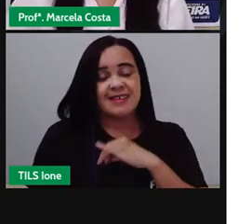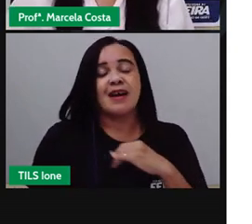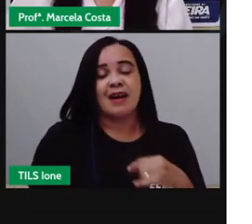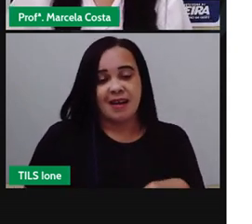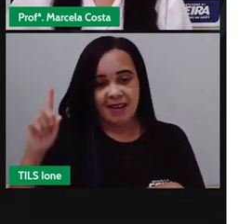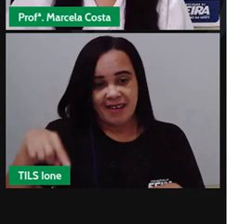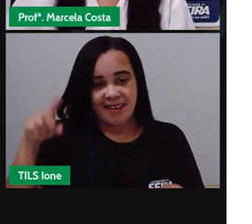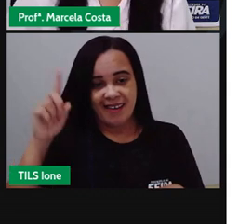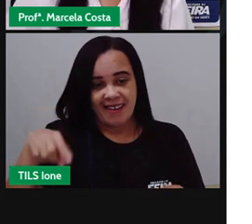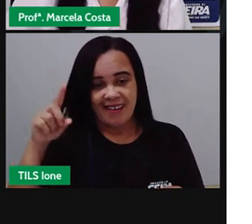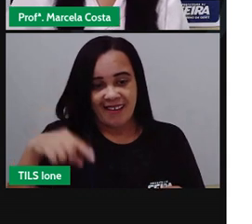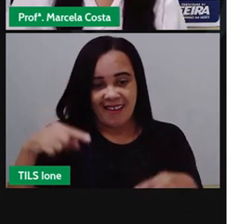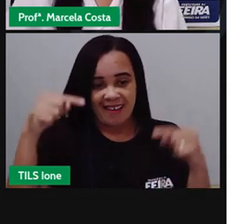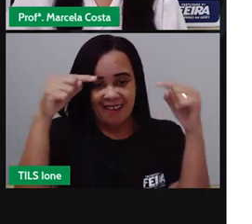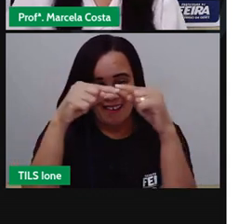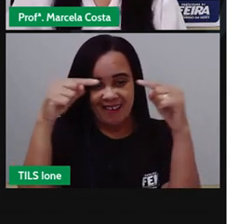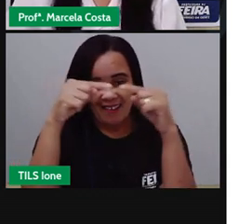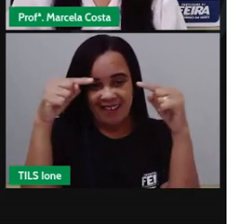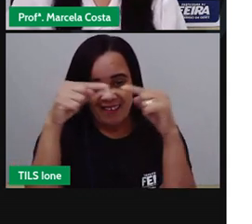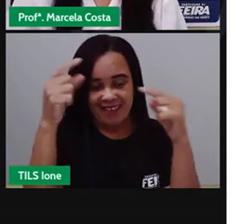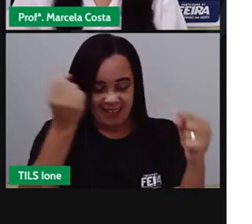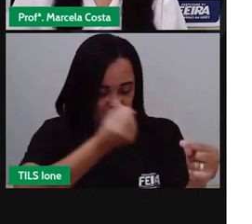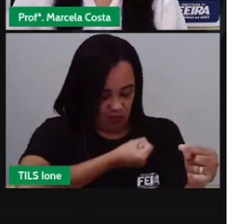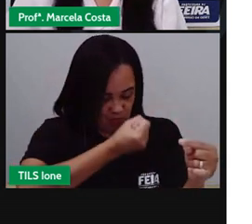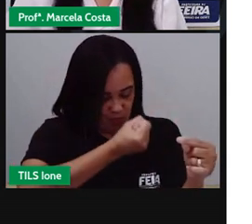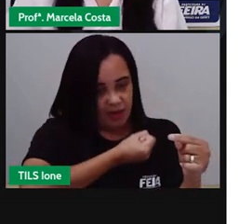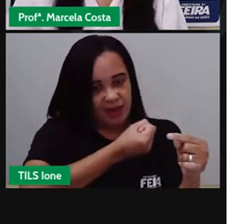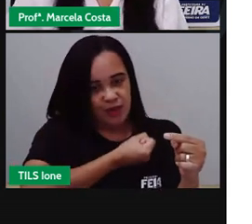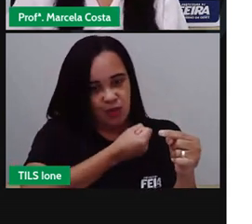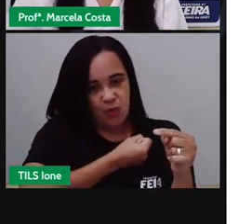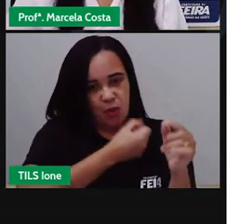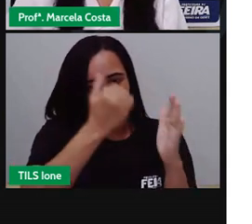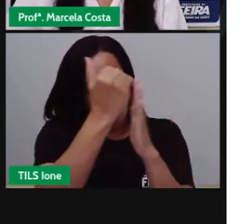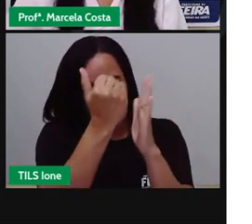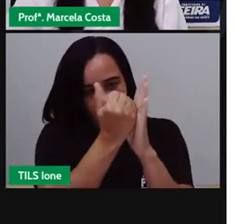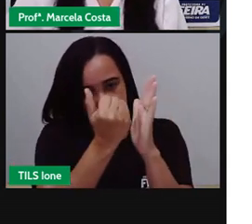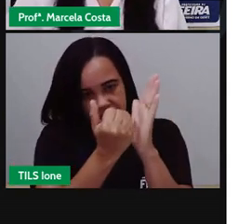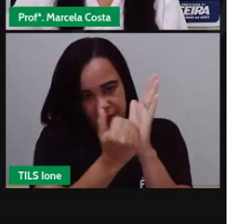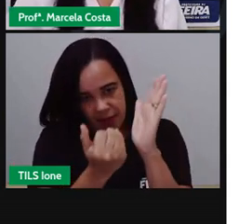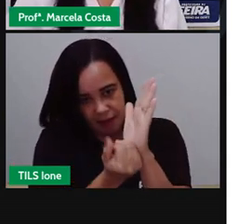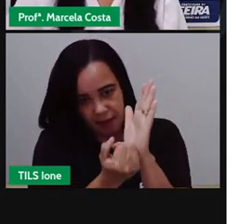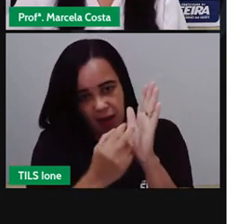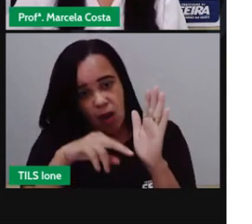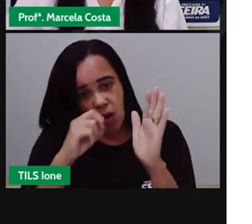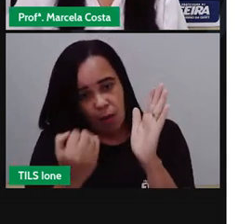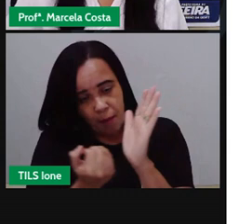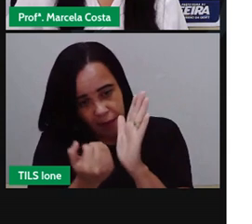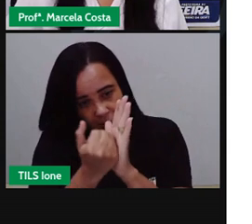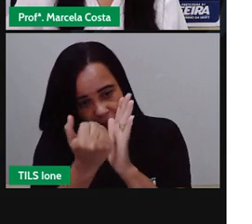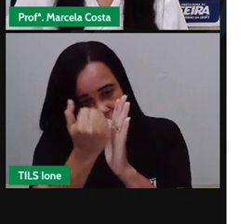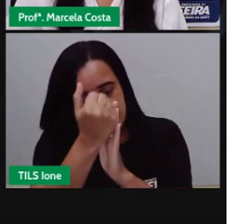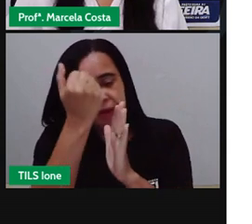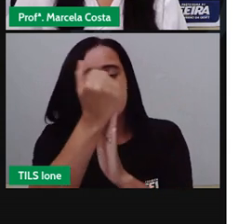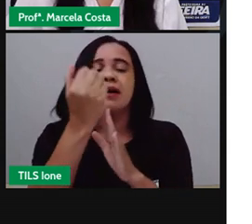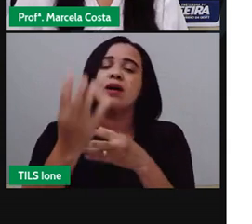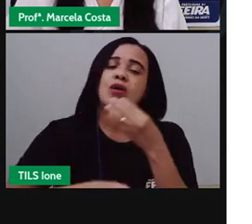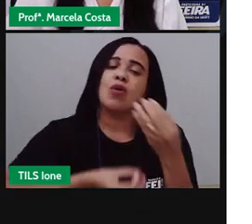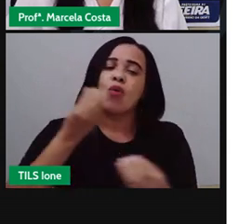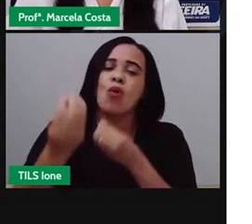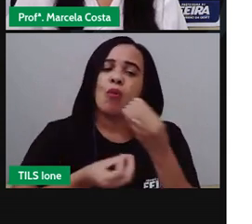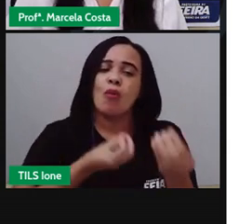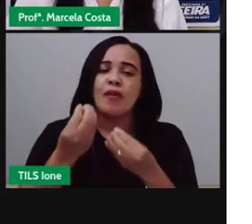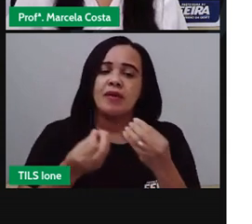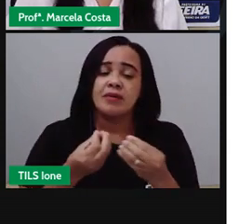que eles estão descritos de maneira decrescente primeiro vem nove oito sete seis